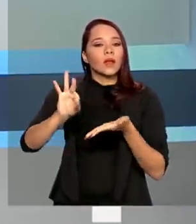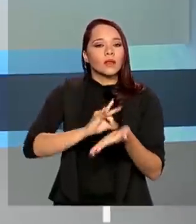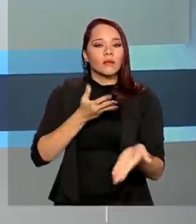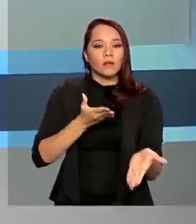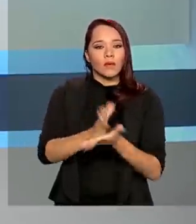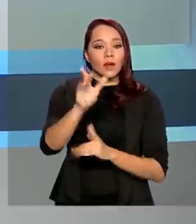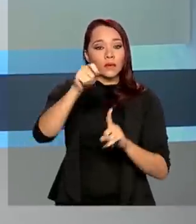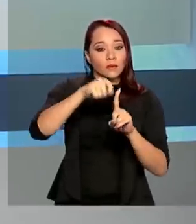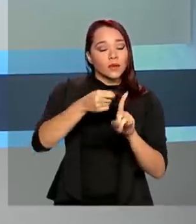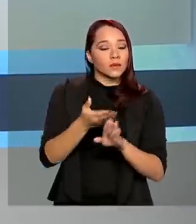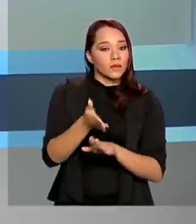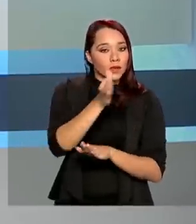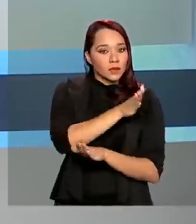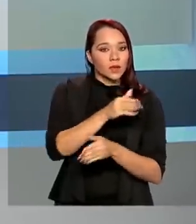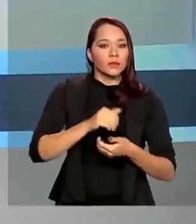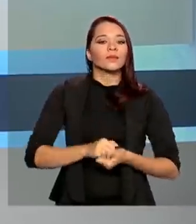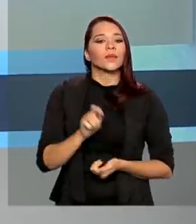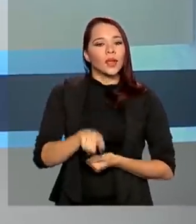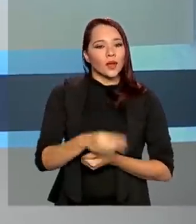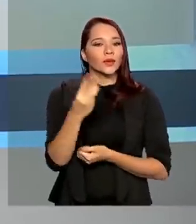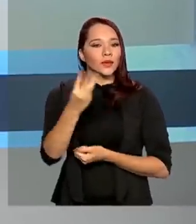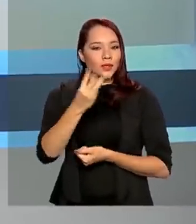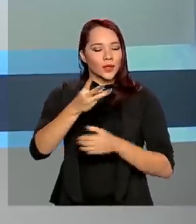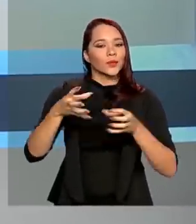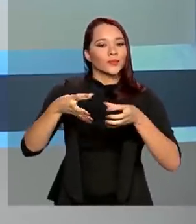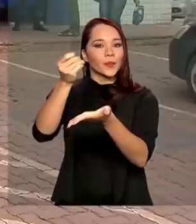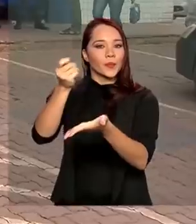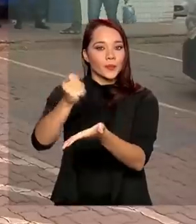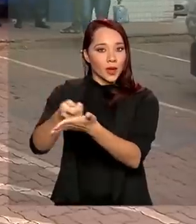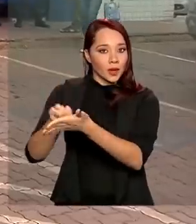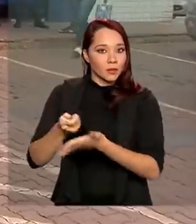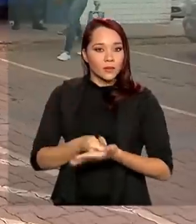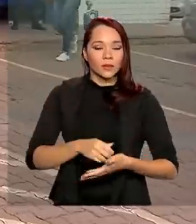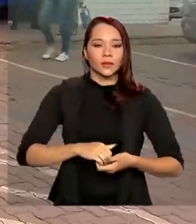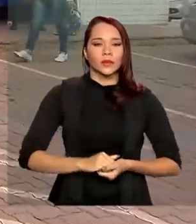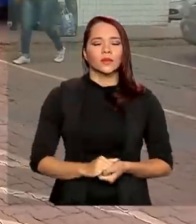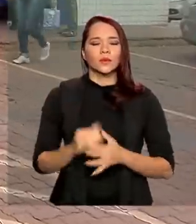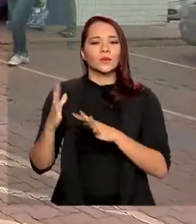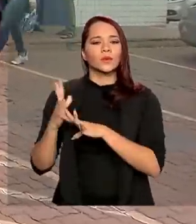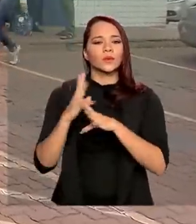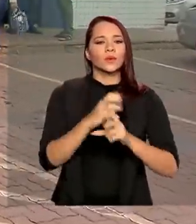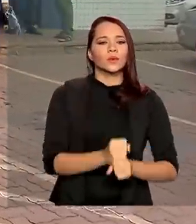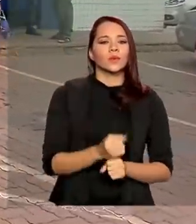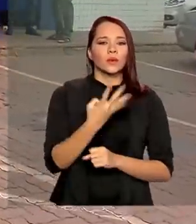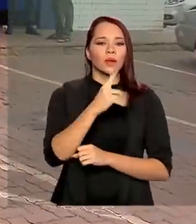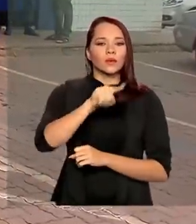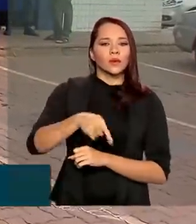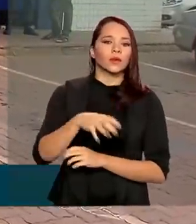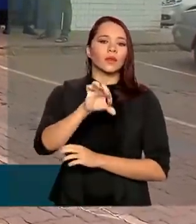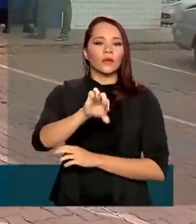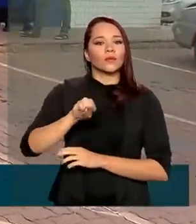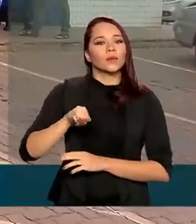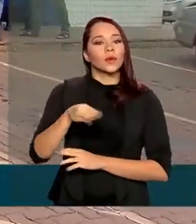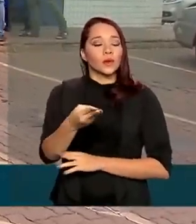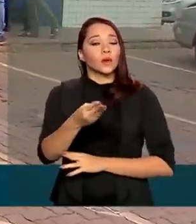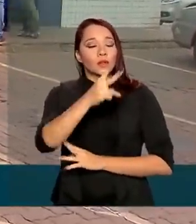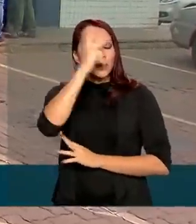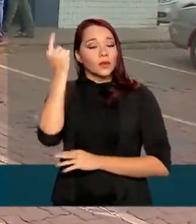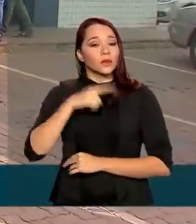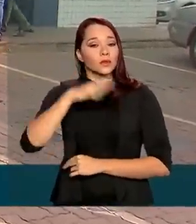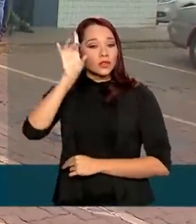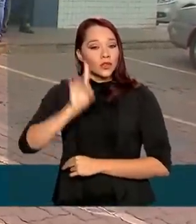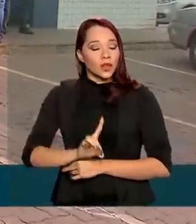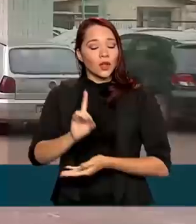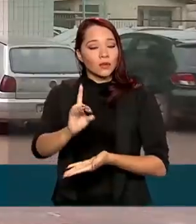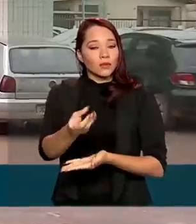aprovado no mês passado. É o terceiro lote de pagamentos. Ao todo, são 4,9 milhões de beneficiários neste